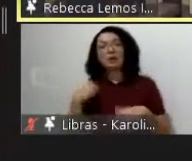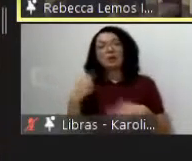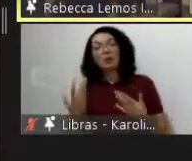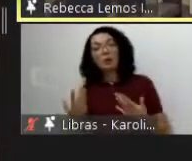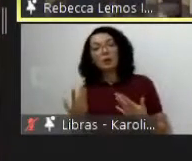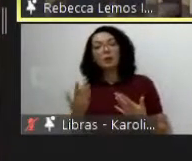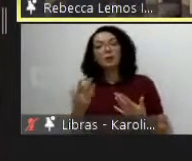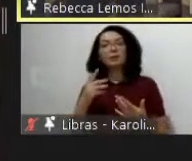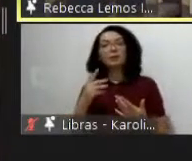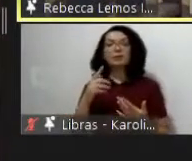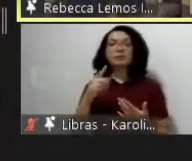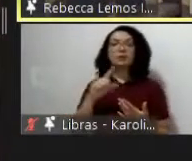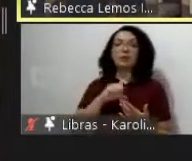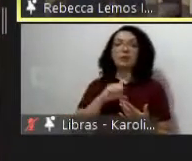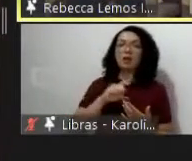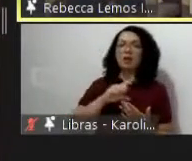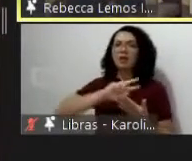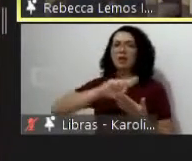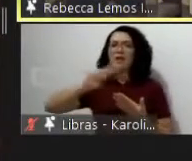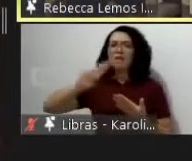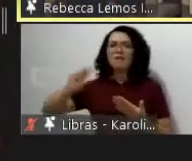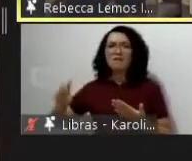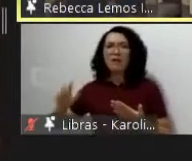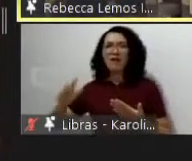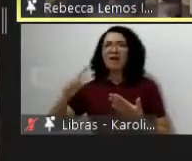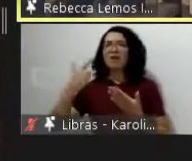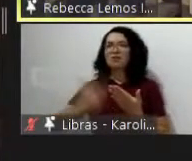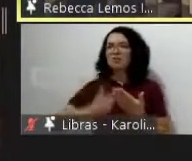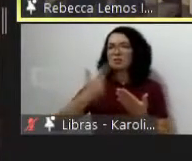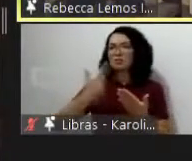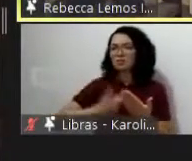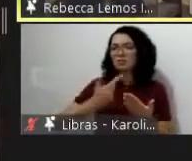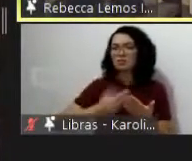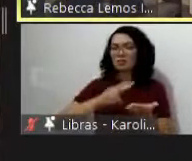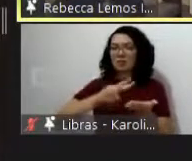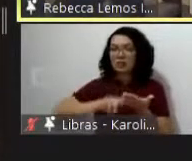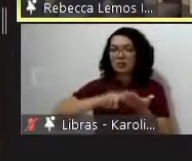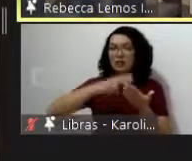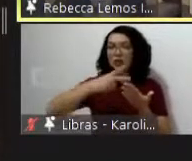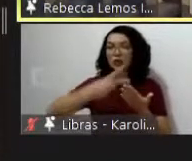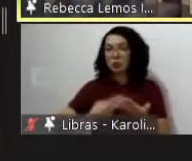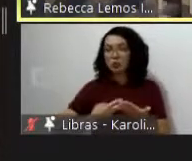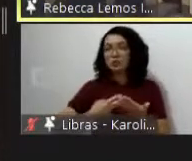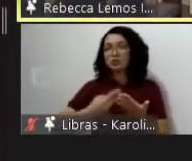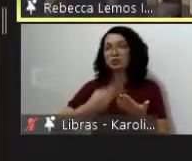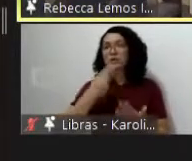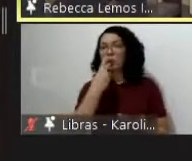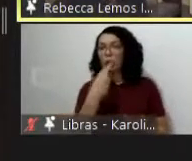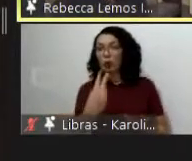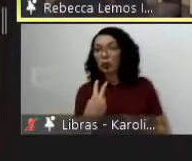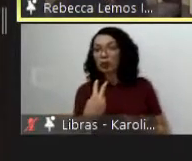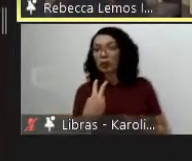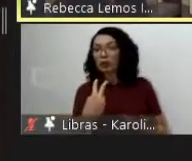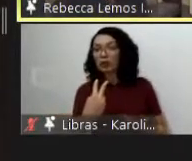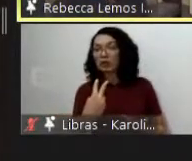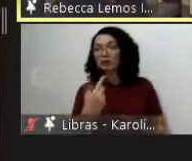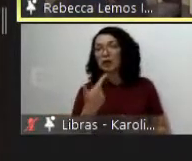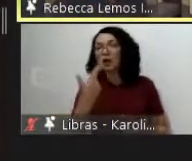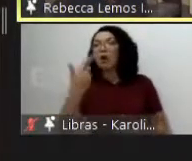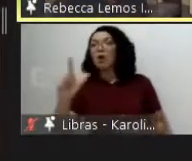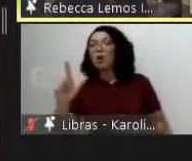muito mais livros traduzidos do inglês para outras línguas que livros de outras línguas para o inglês numa